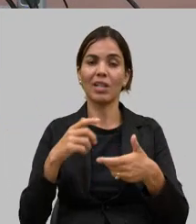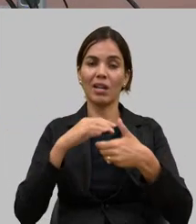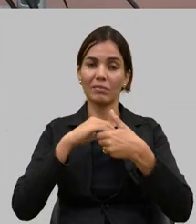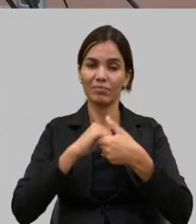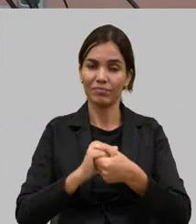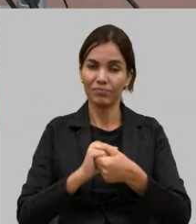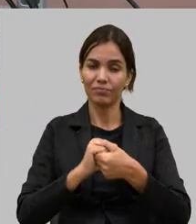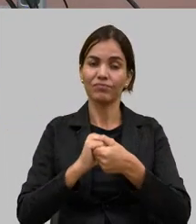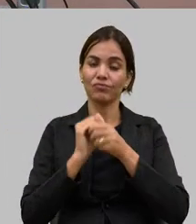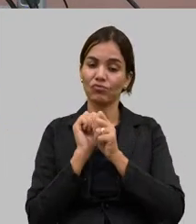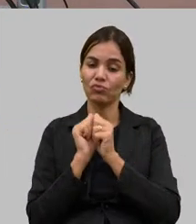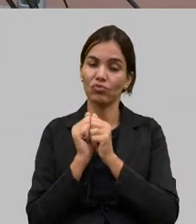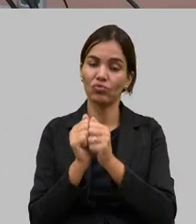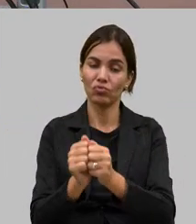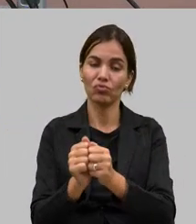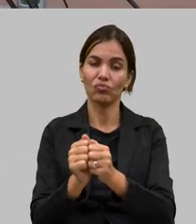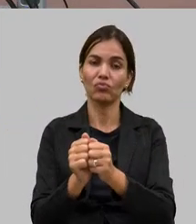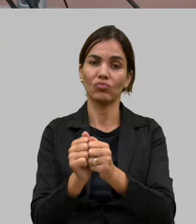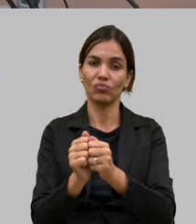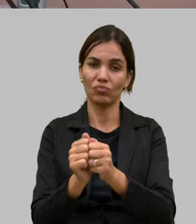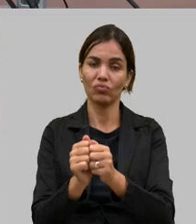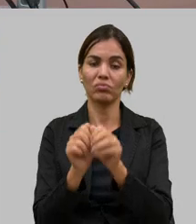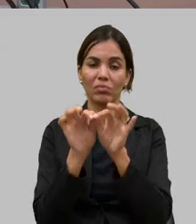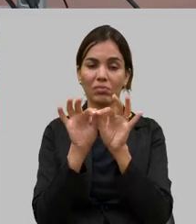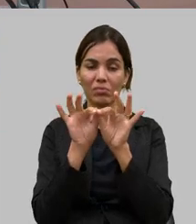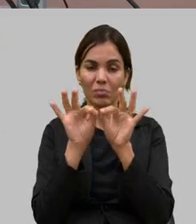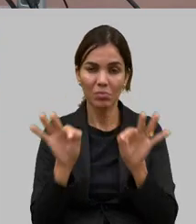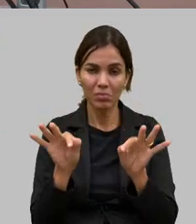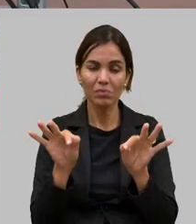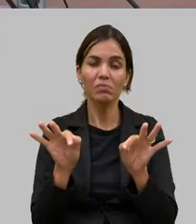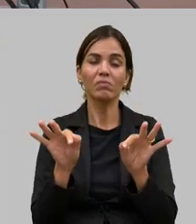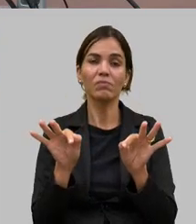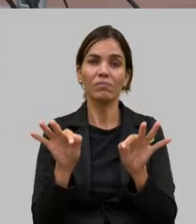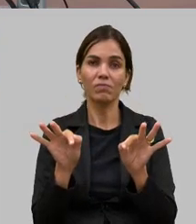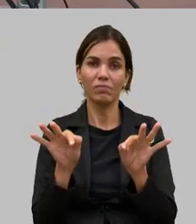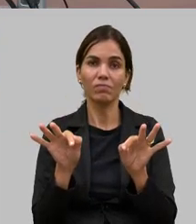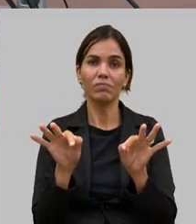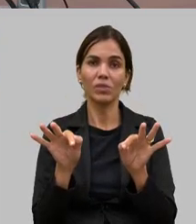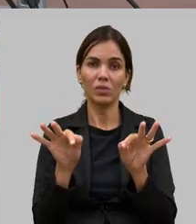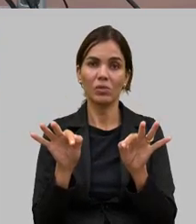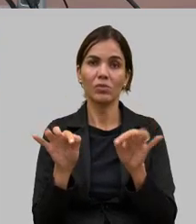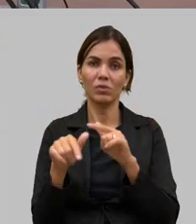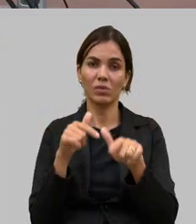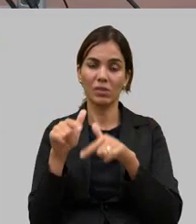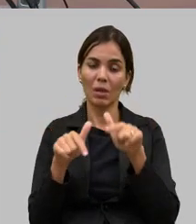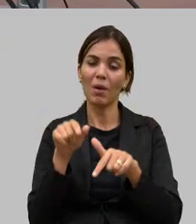vaidades calçar essa andada da humildade e encarar que nós estamos trabalhando para o produtor rural